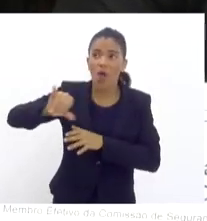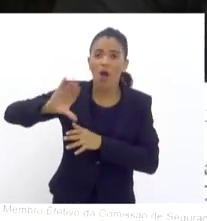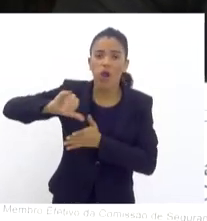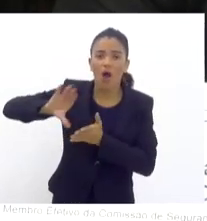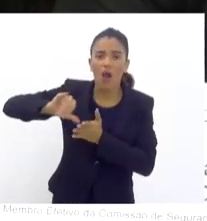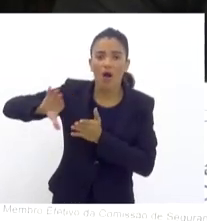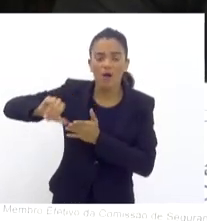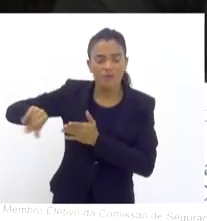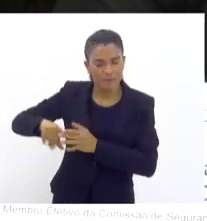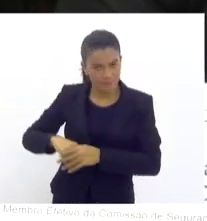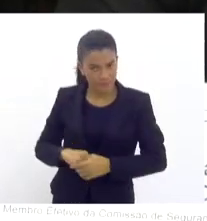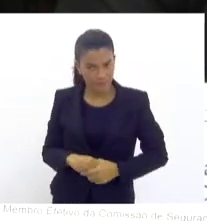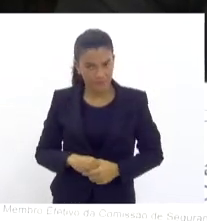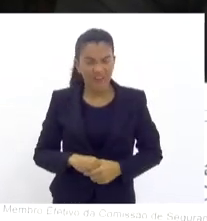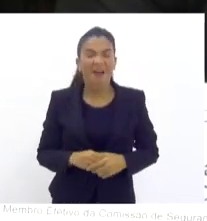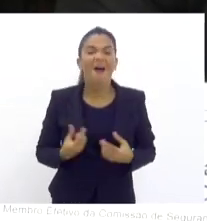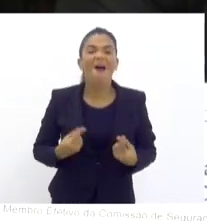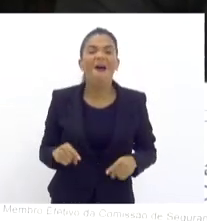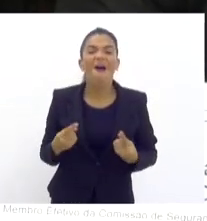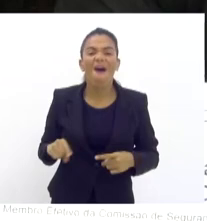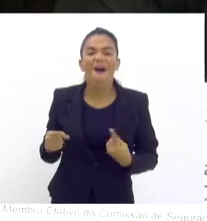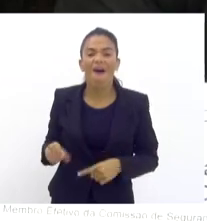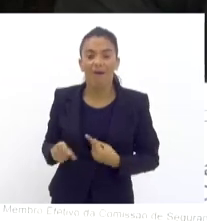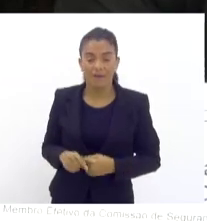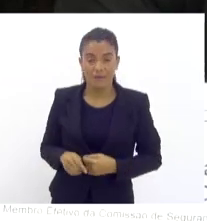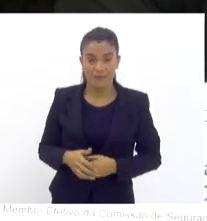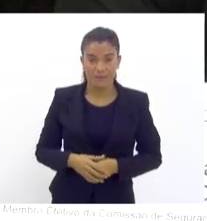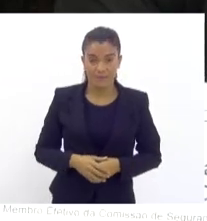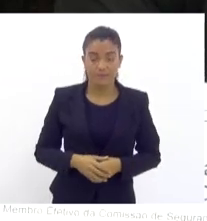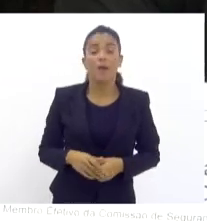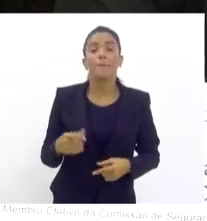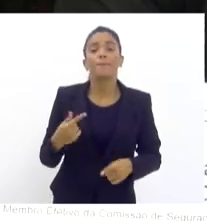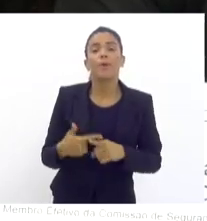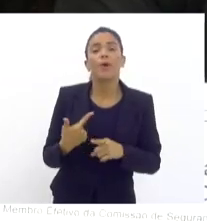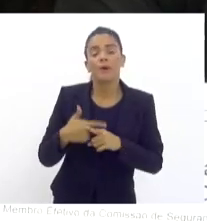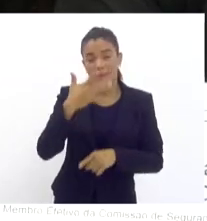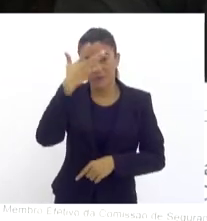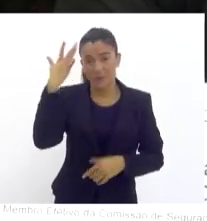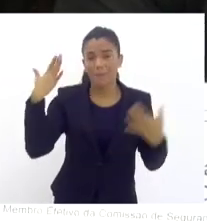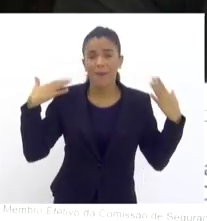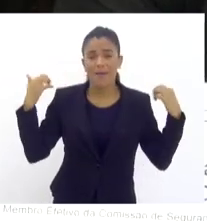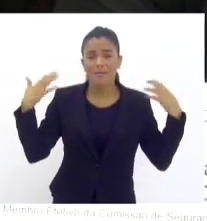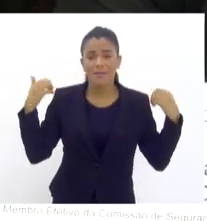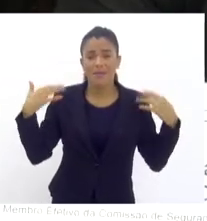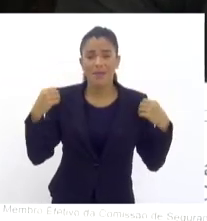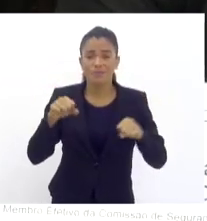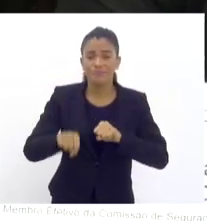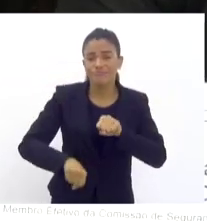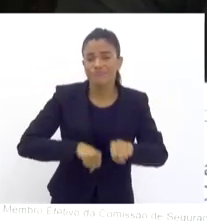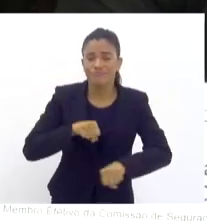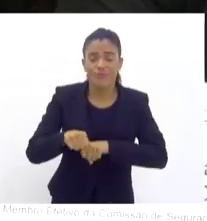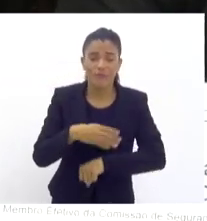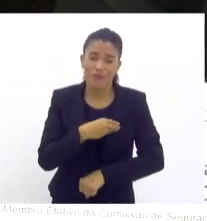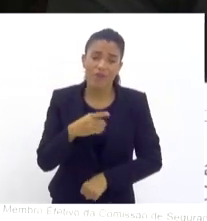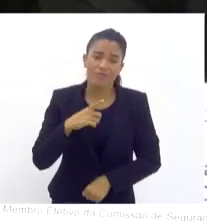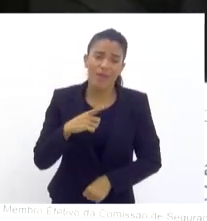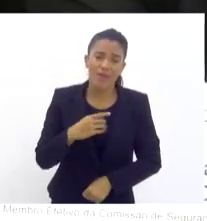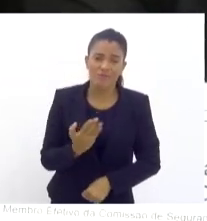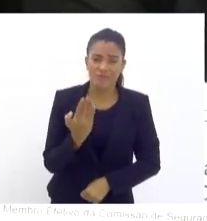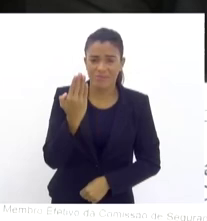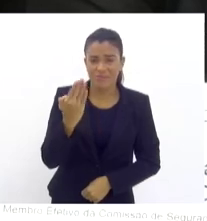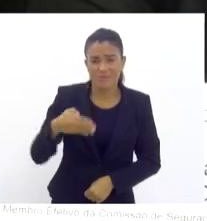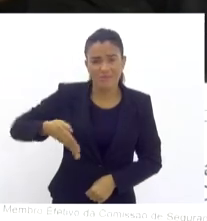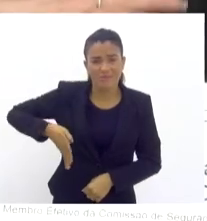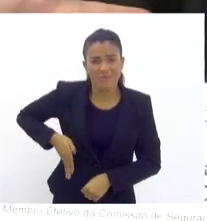maldade, de praticar a perversidade, porque quem está ali passeando, andando com seus filhos, tem no mínimo um celular, então eu trago aqui a